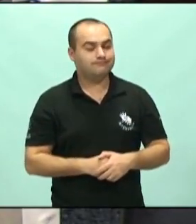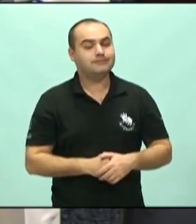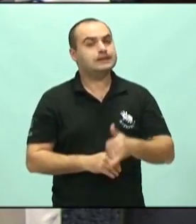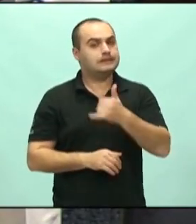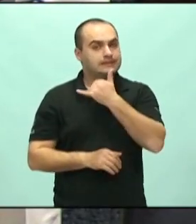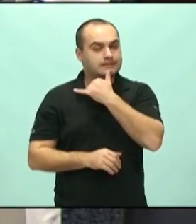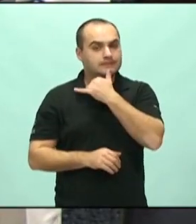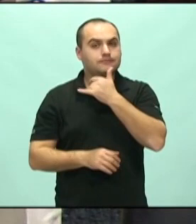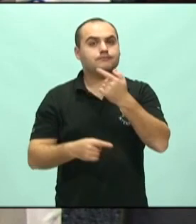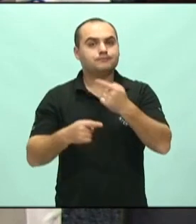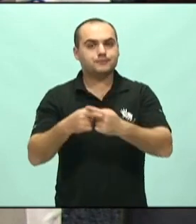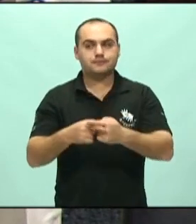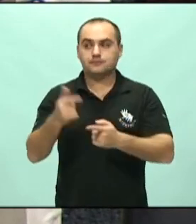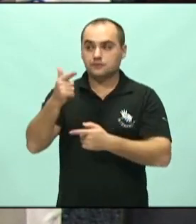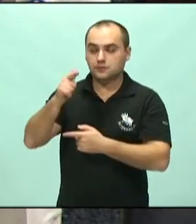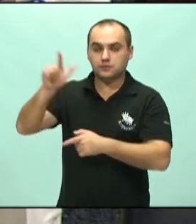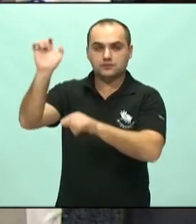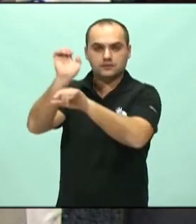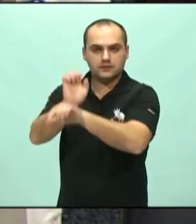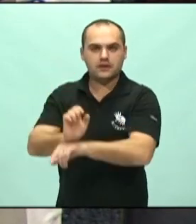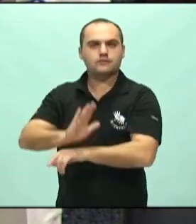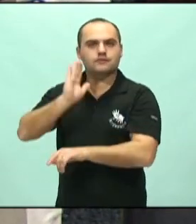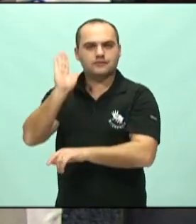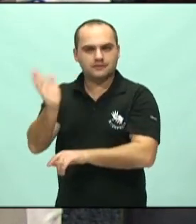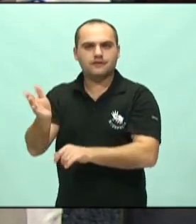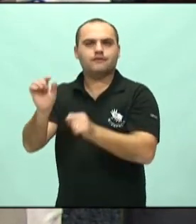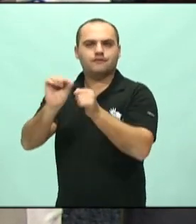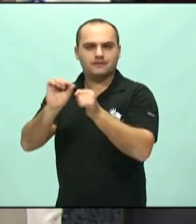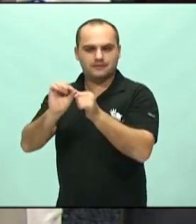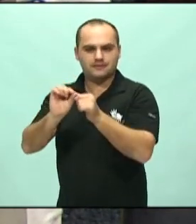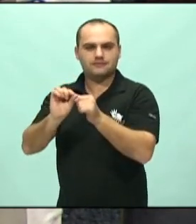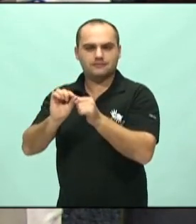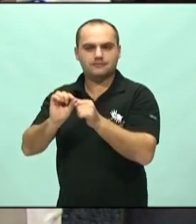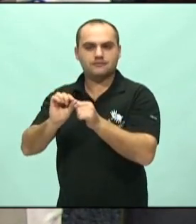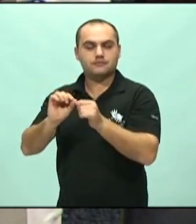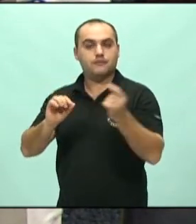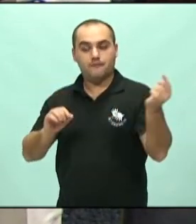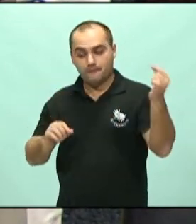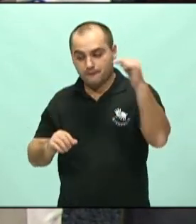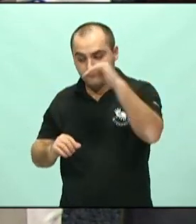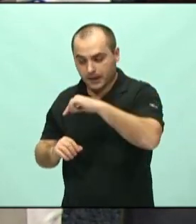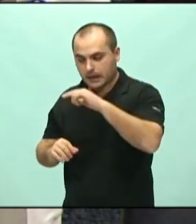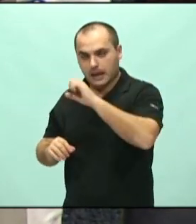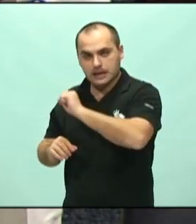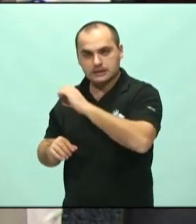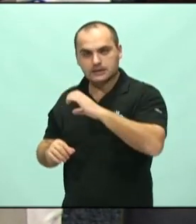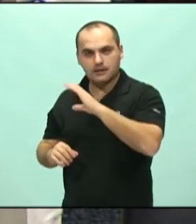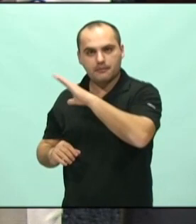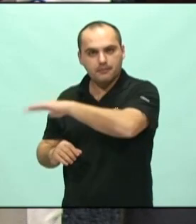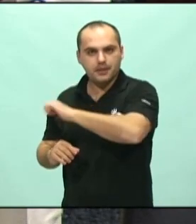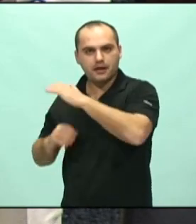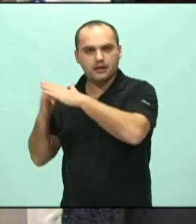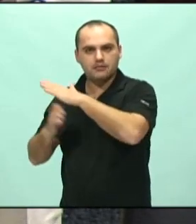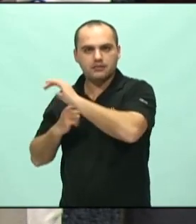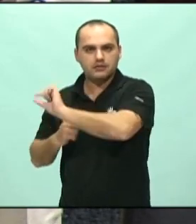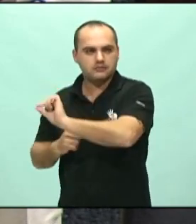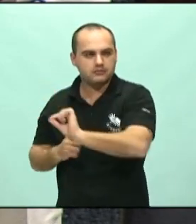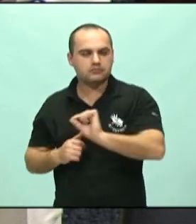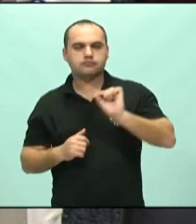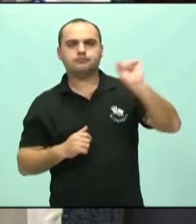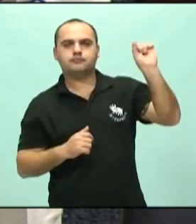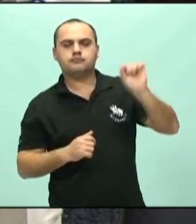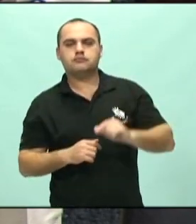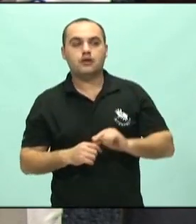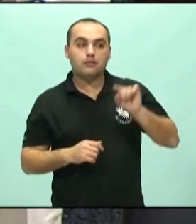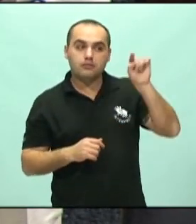pois os outros Estados da União já fizeram, estão vindo a Santa Catarina, buscar os nossos empresários aqui, porque